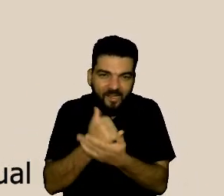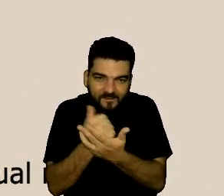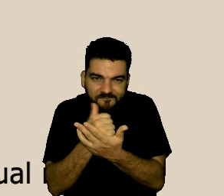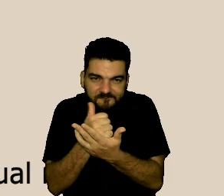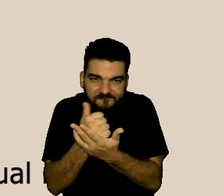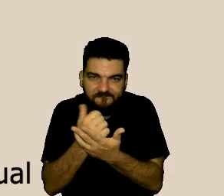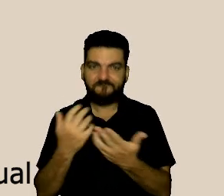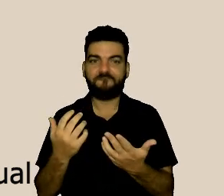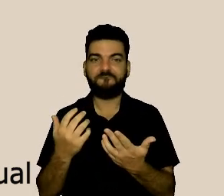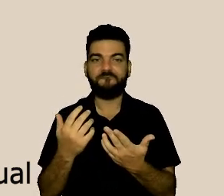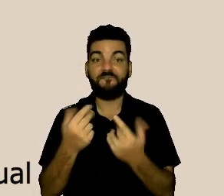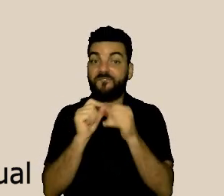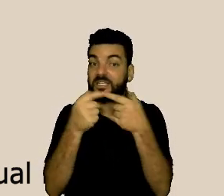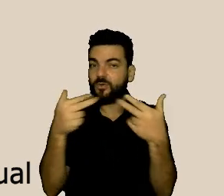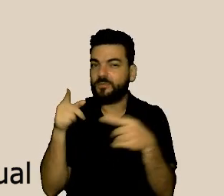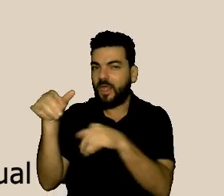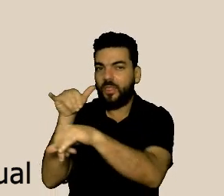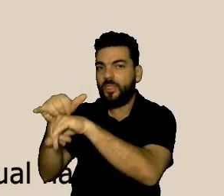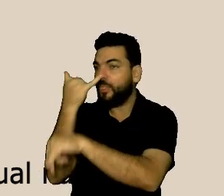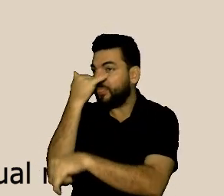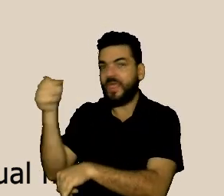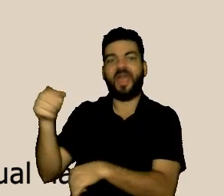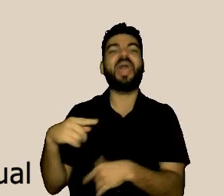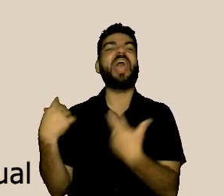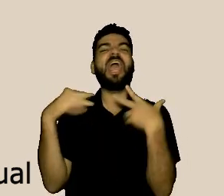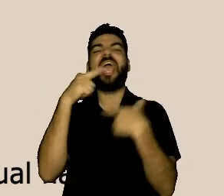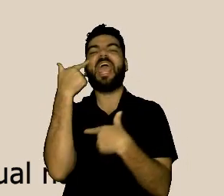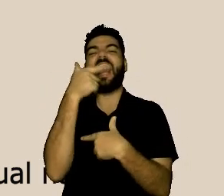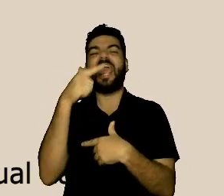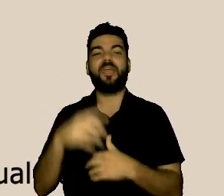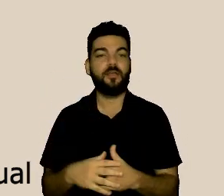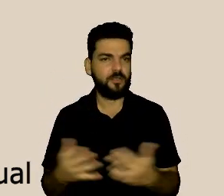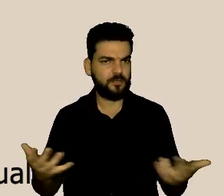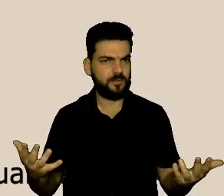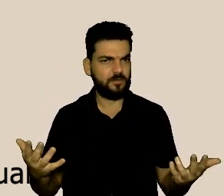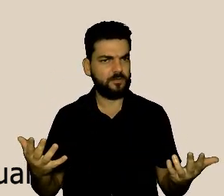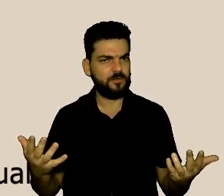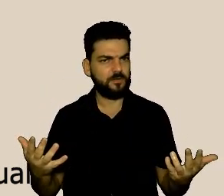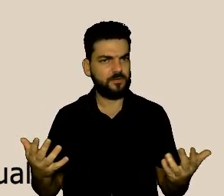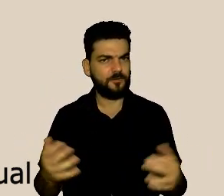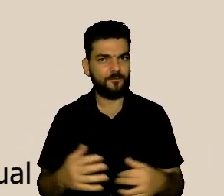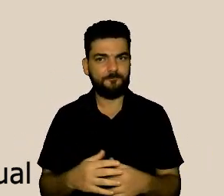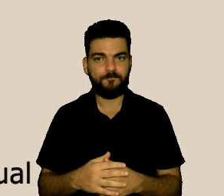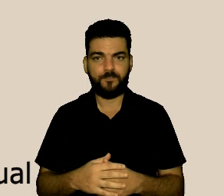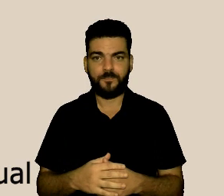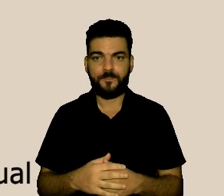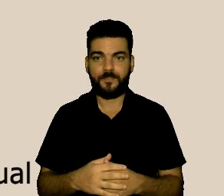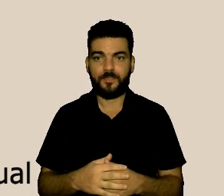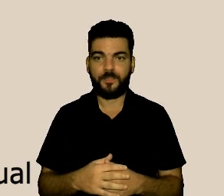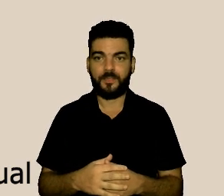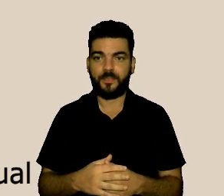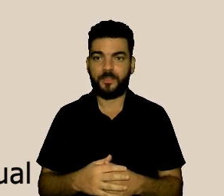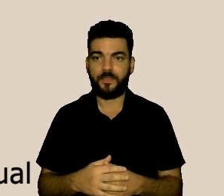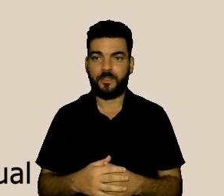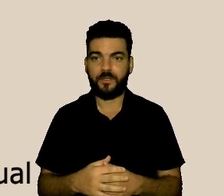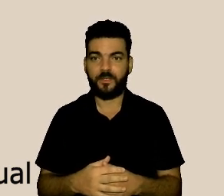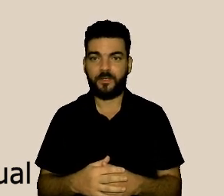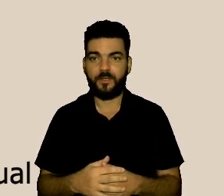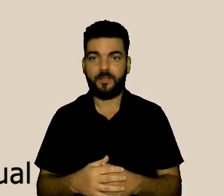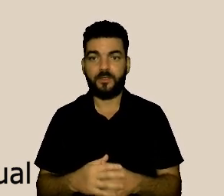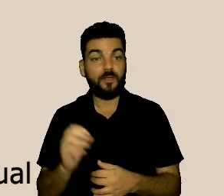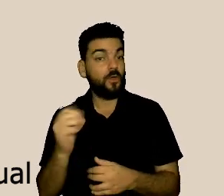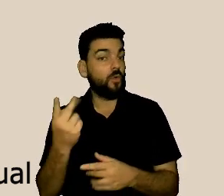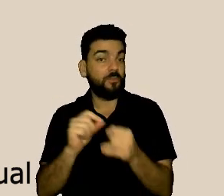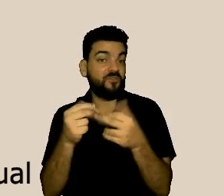escrevi isso, nossa, mas eu já não tinha tomado essa providência, e a pessoa começa a duvidar de si mesma,